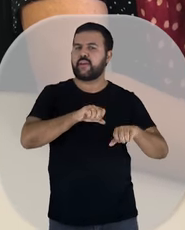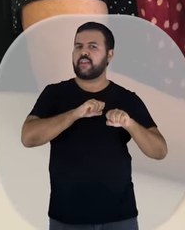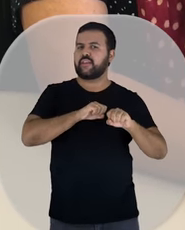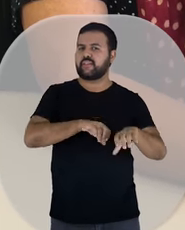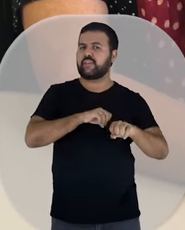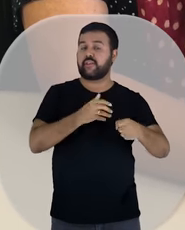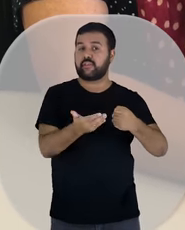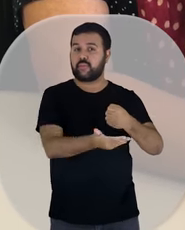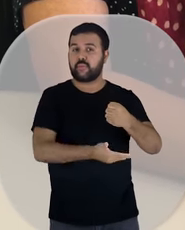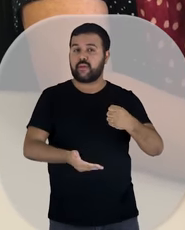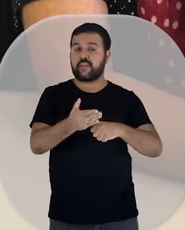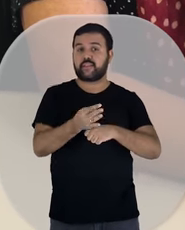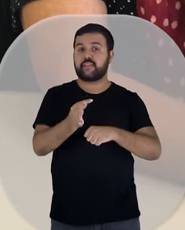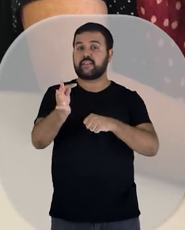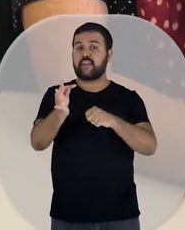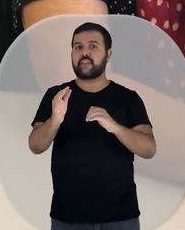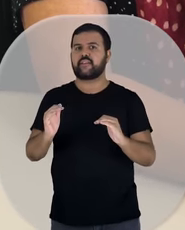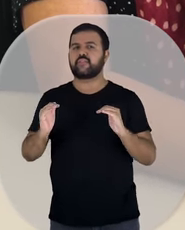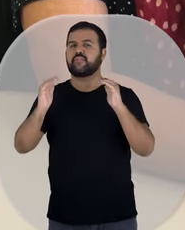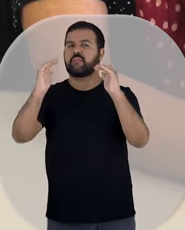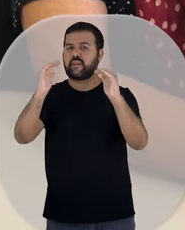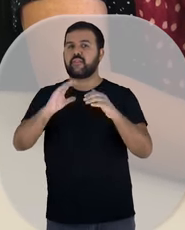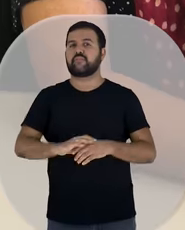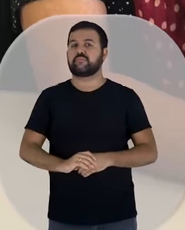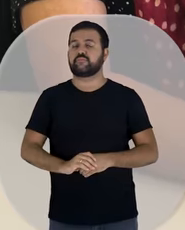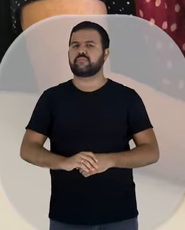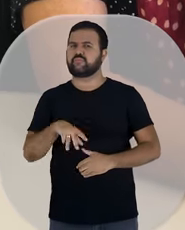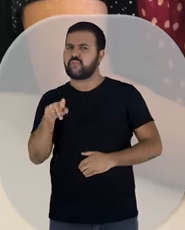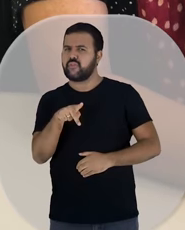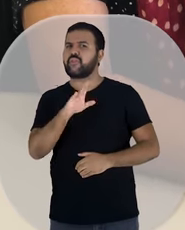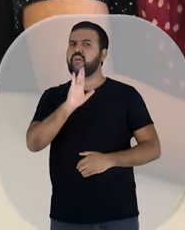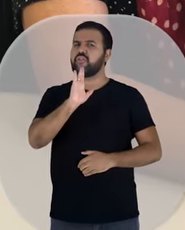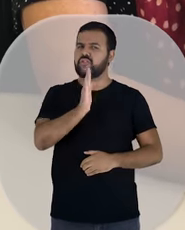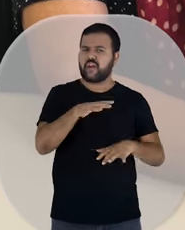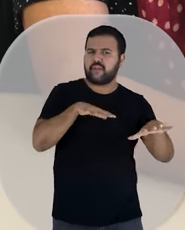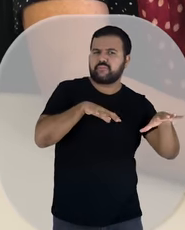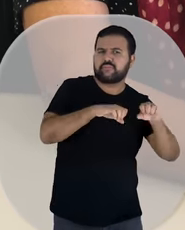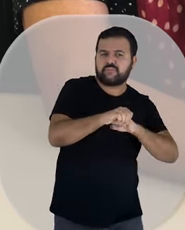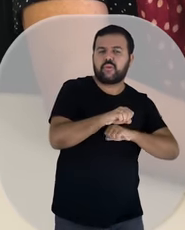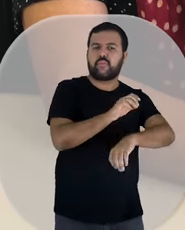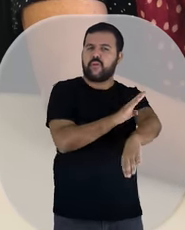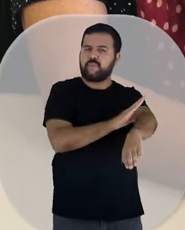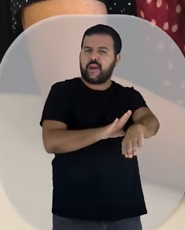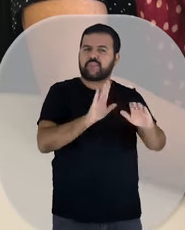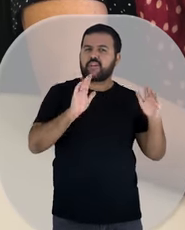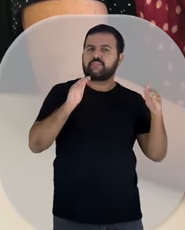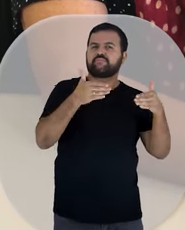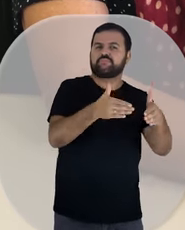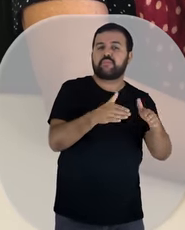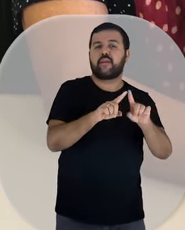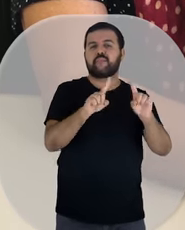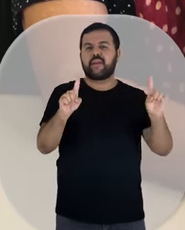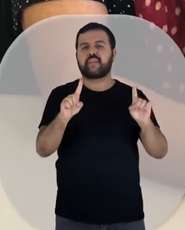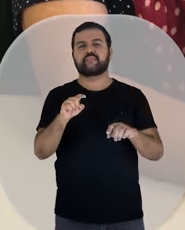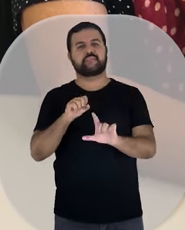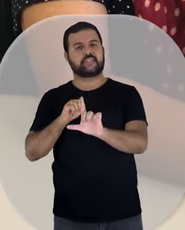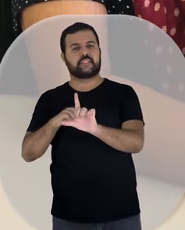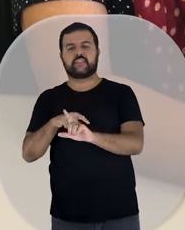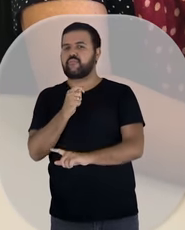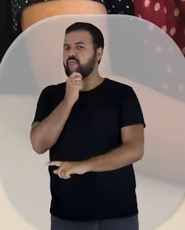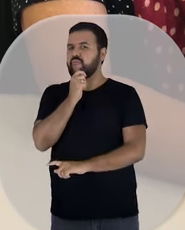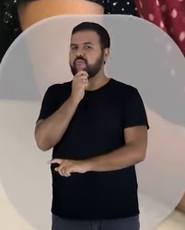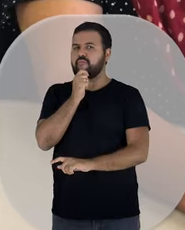técnico e do superior, que não possuem licenciatura, ou seja, são formados como bachareis ou